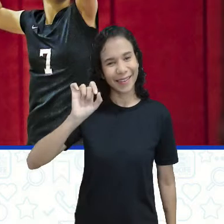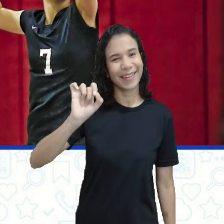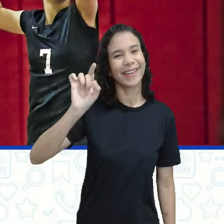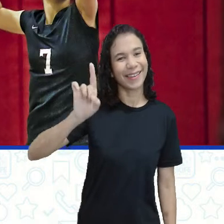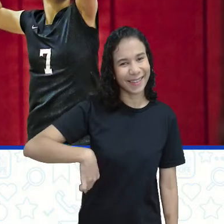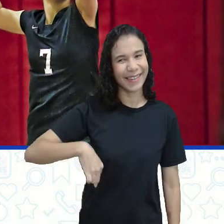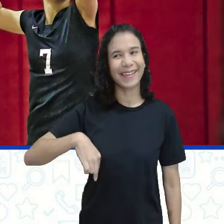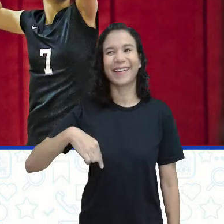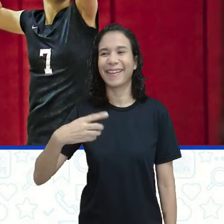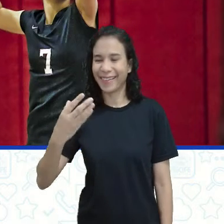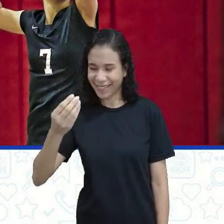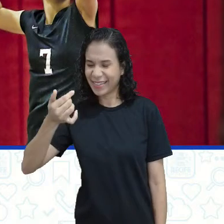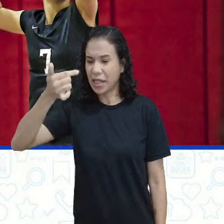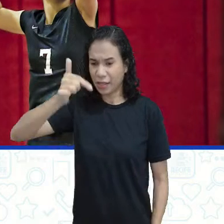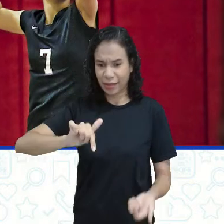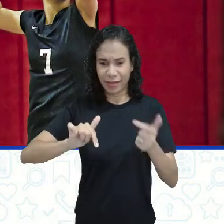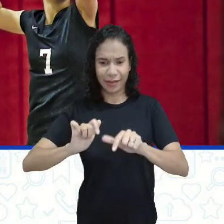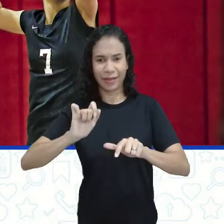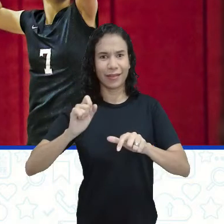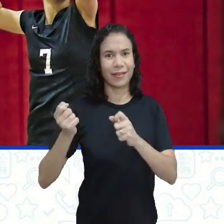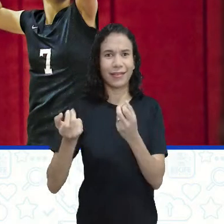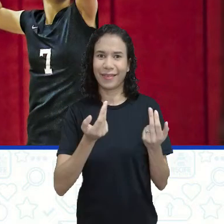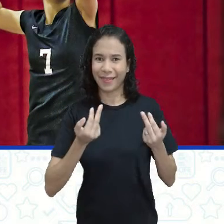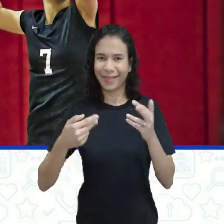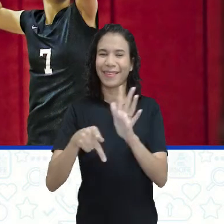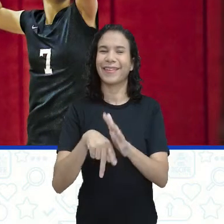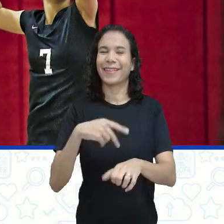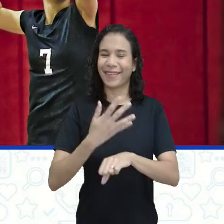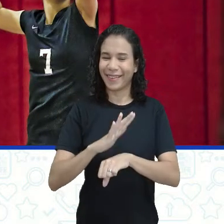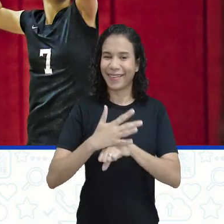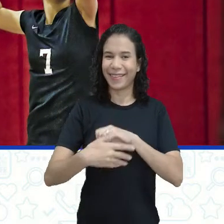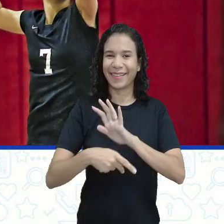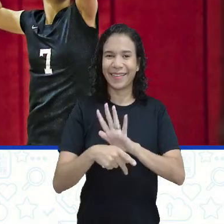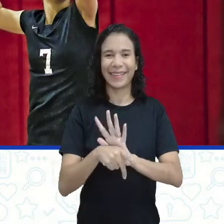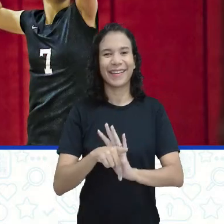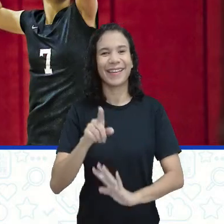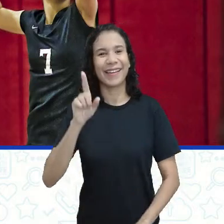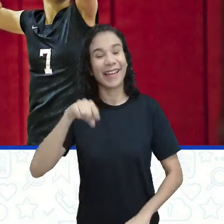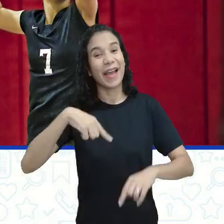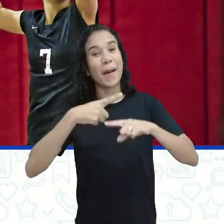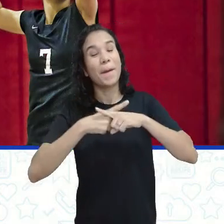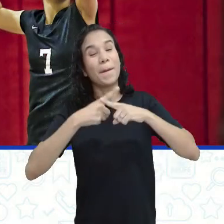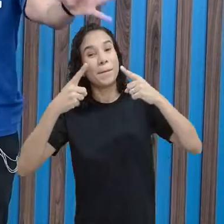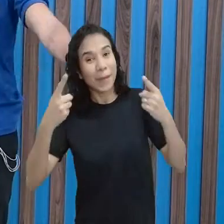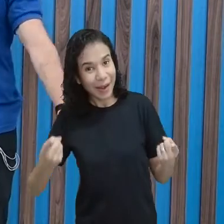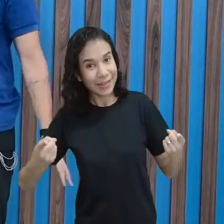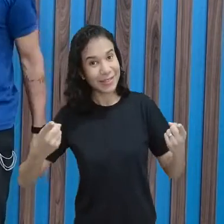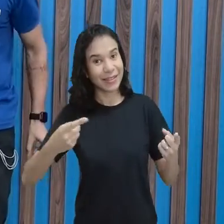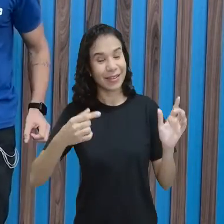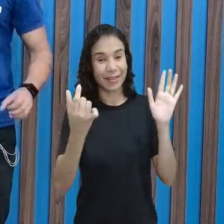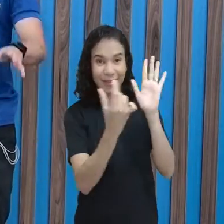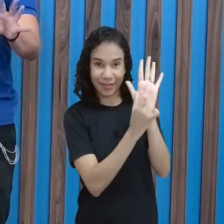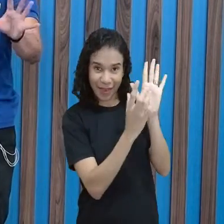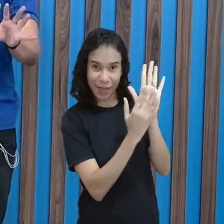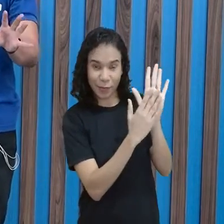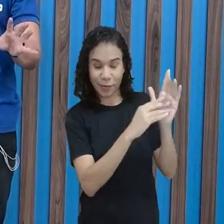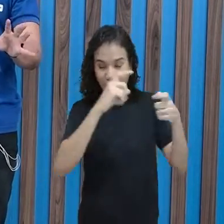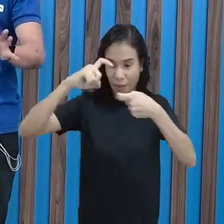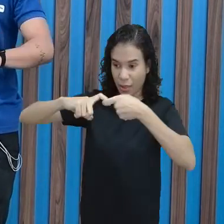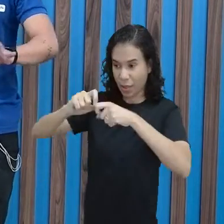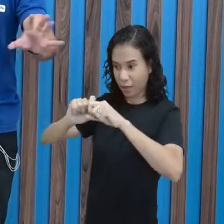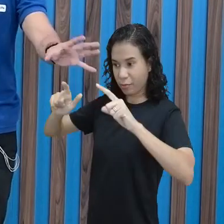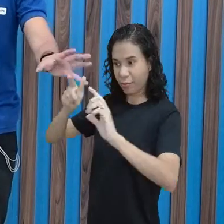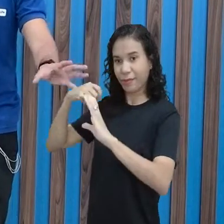Redundante, muito redundante. É isso aí, planasmo mais quanta coisa. Muito redundante, mas o QR Code é para jogar vocês direto na aula,